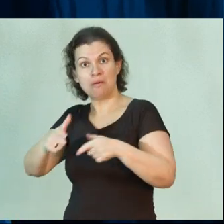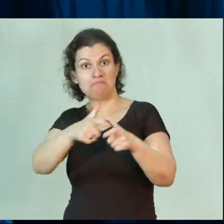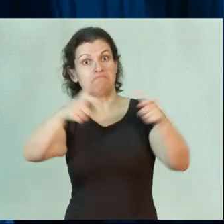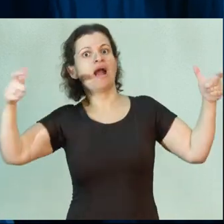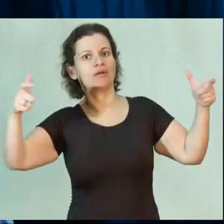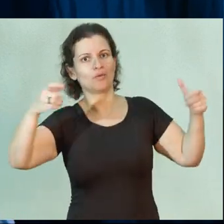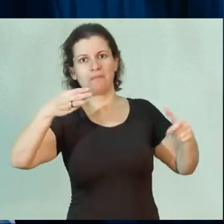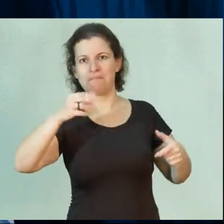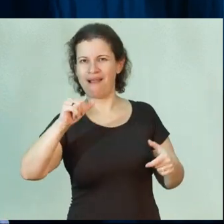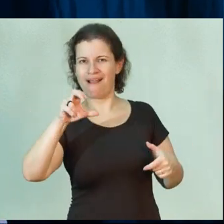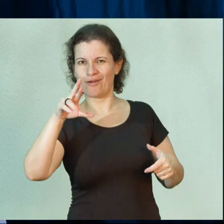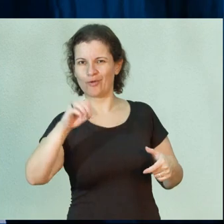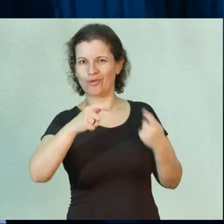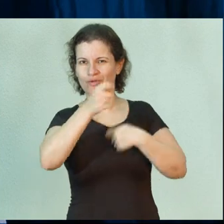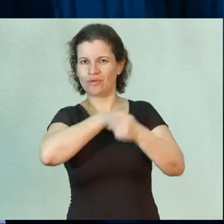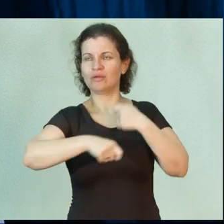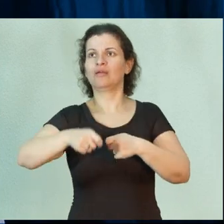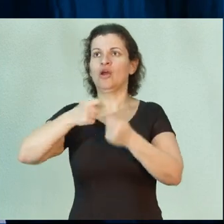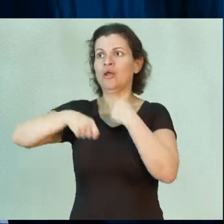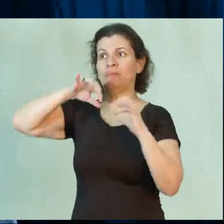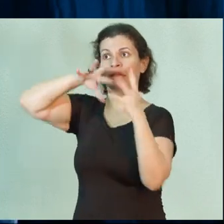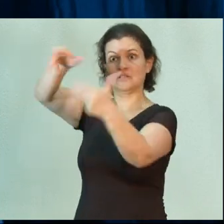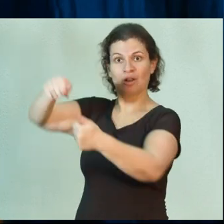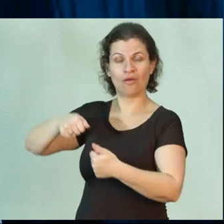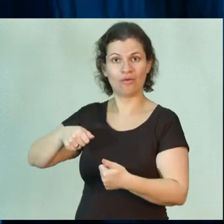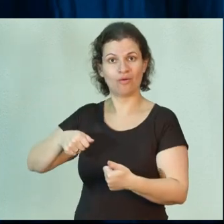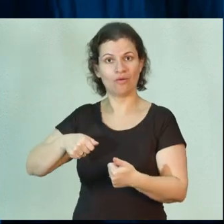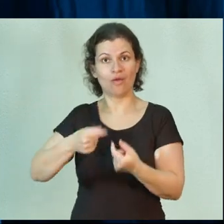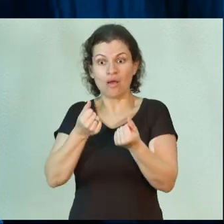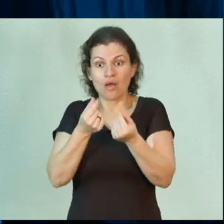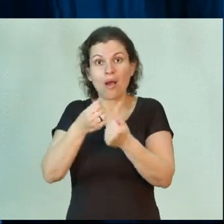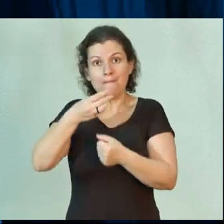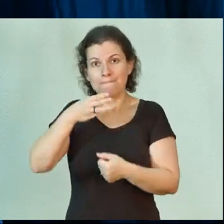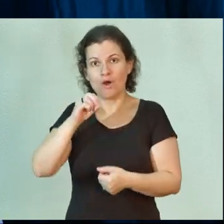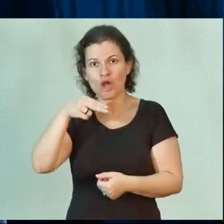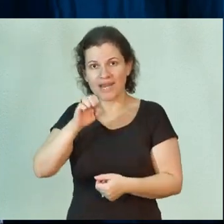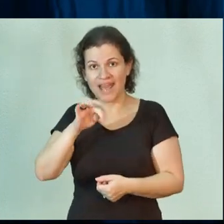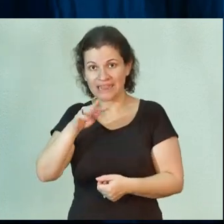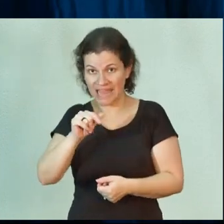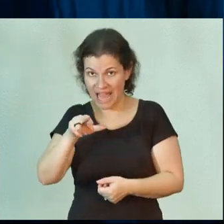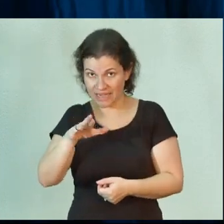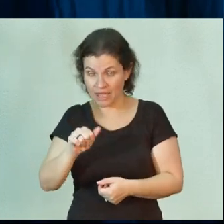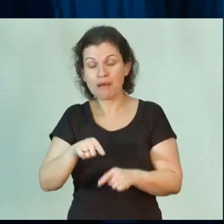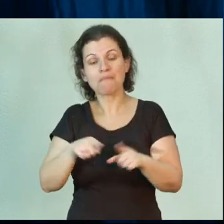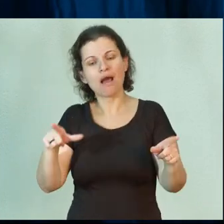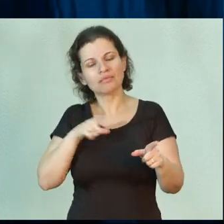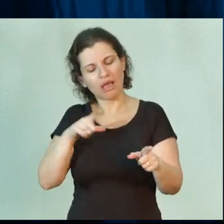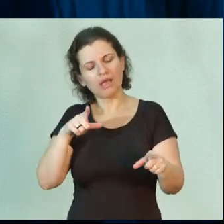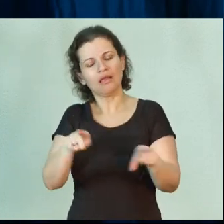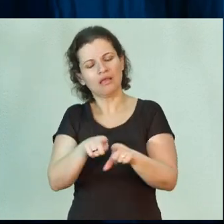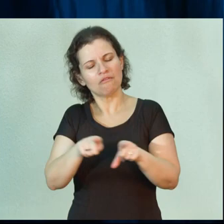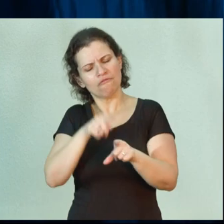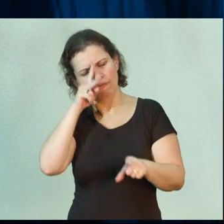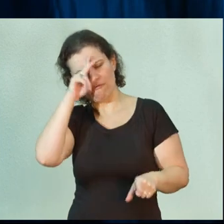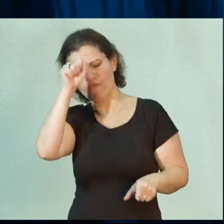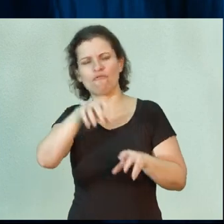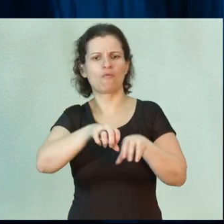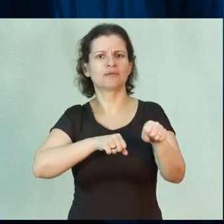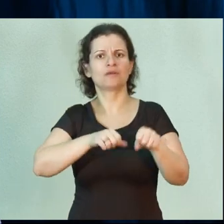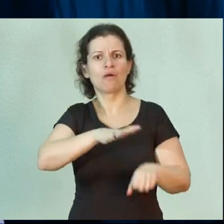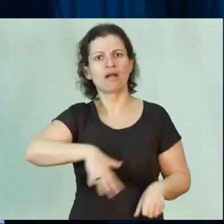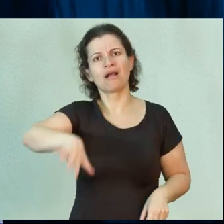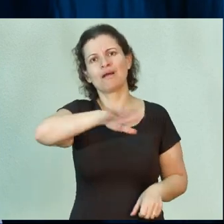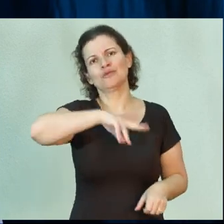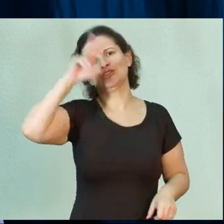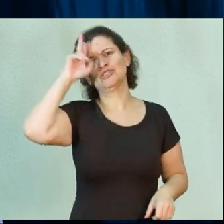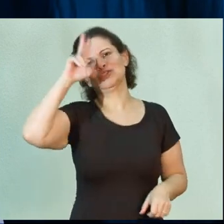macroeconomia, a economia internacional, a economia monetária, mas ele tem uma sólida formação também no campo da